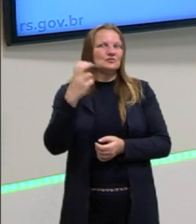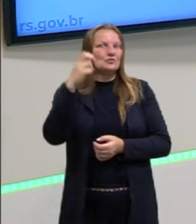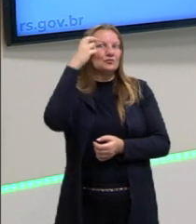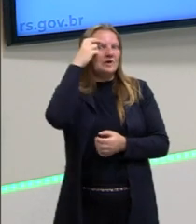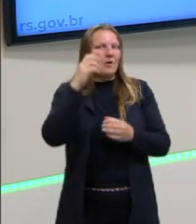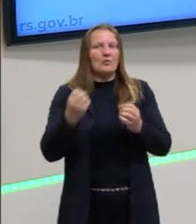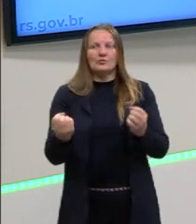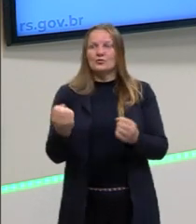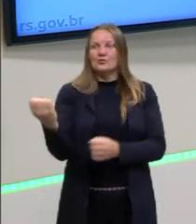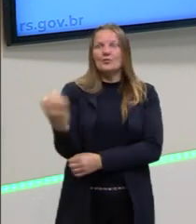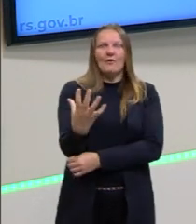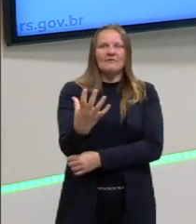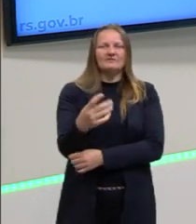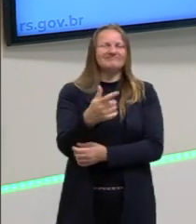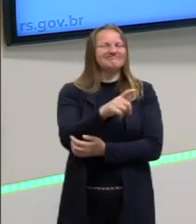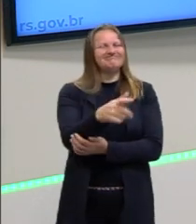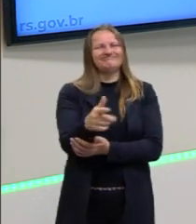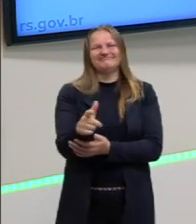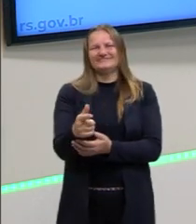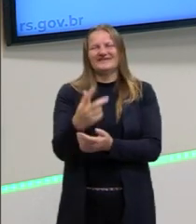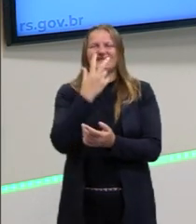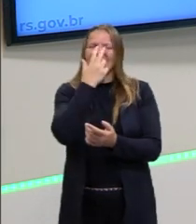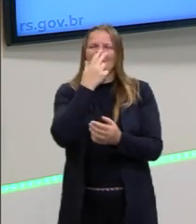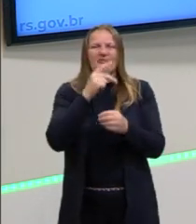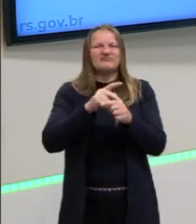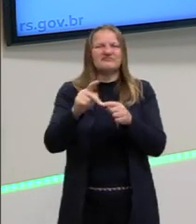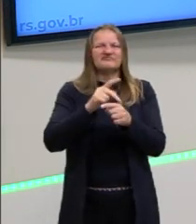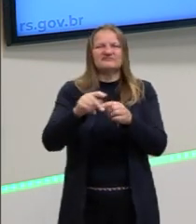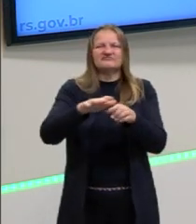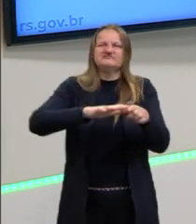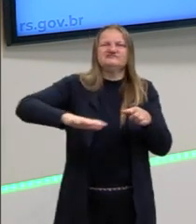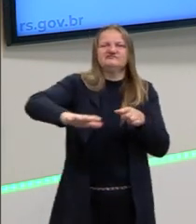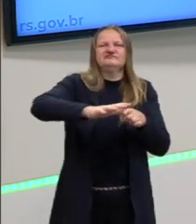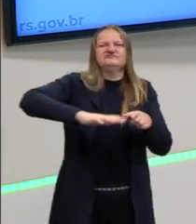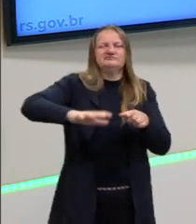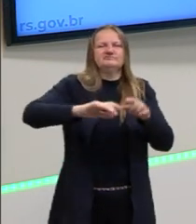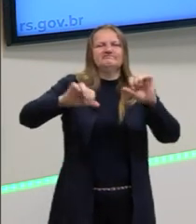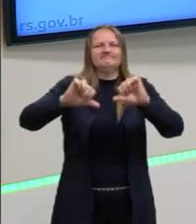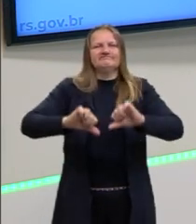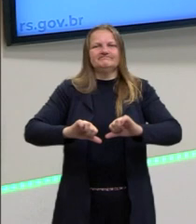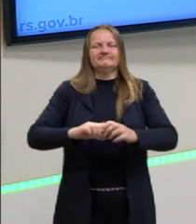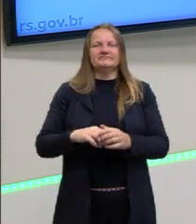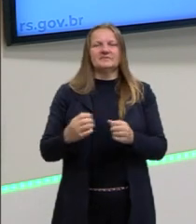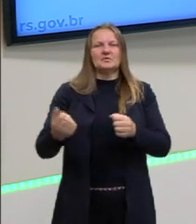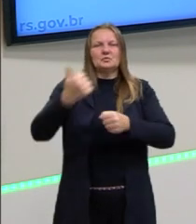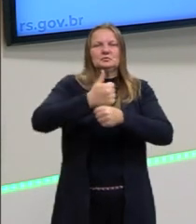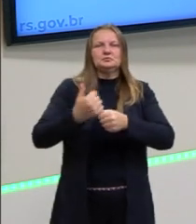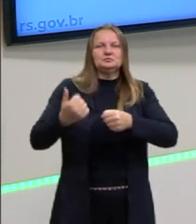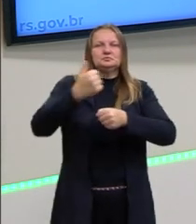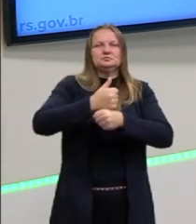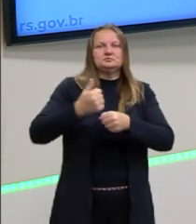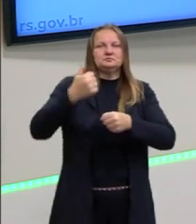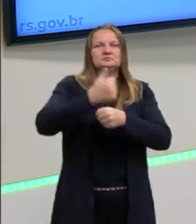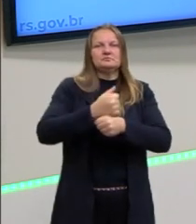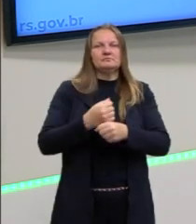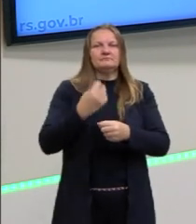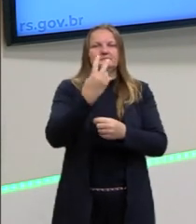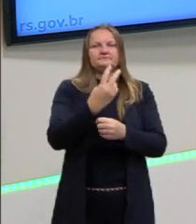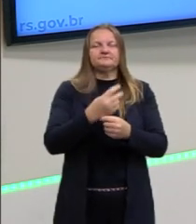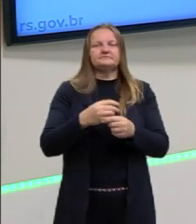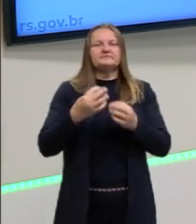mesmo, e assim como ocorre aquela ascensão, ocorre a queda, e aí vem outro que substitui, porque geralmente são pessoas